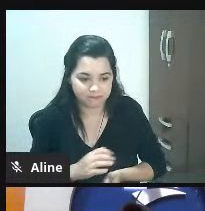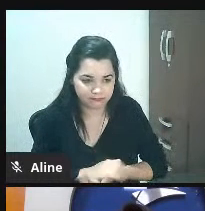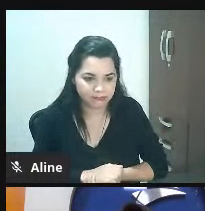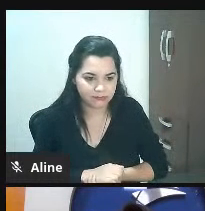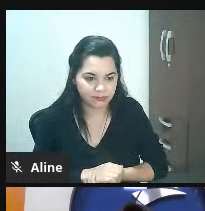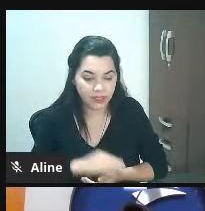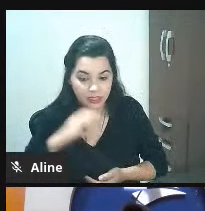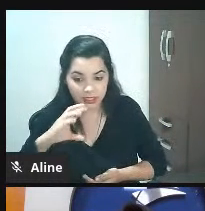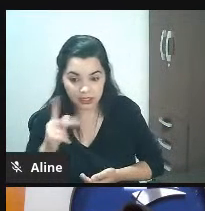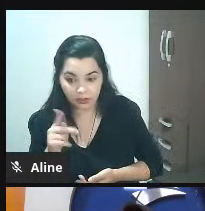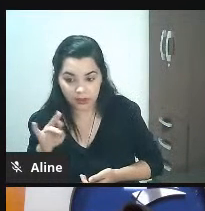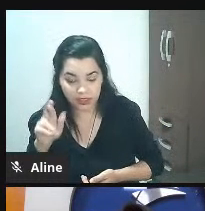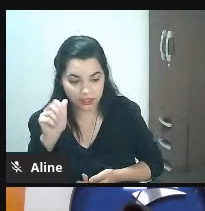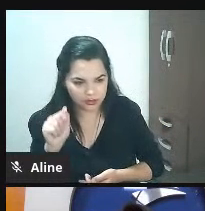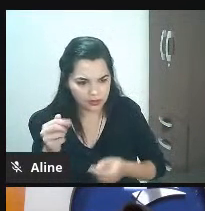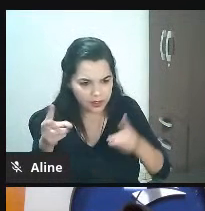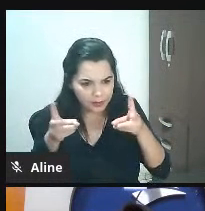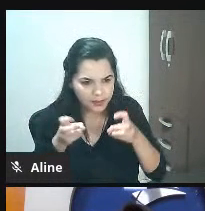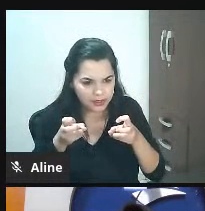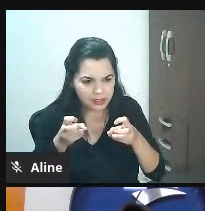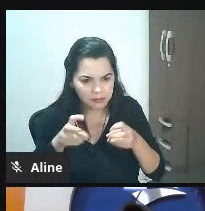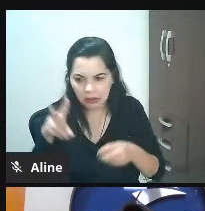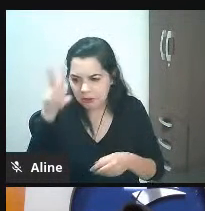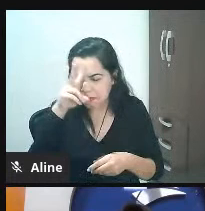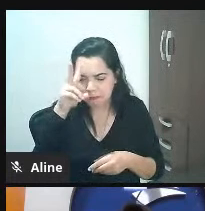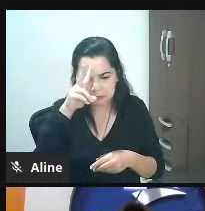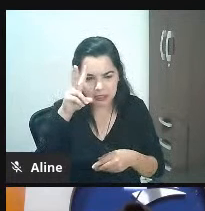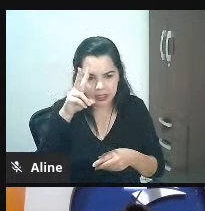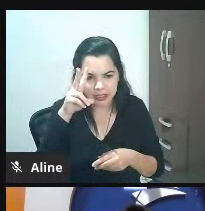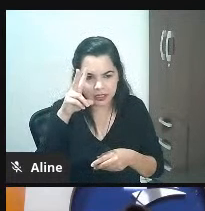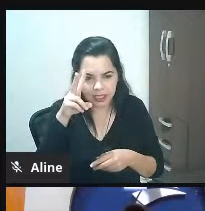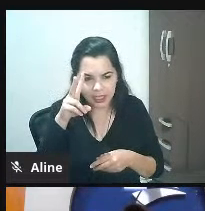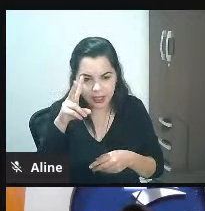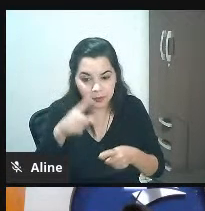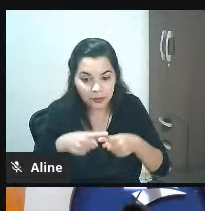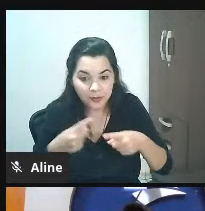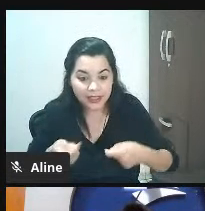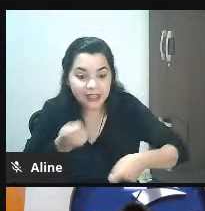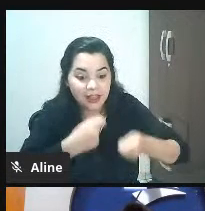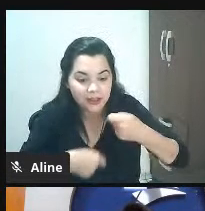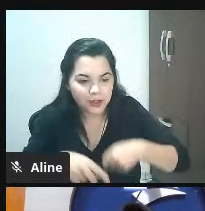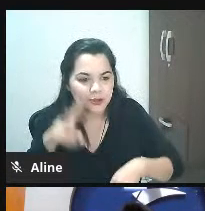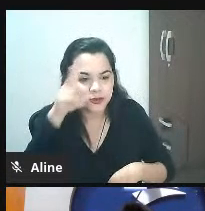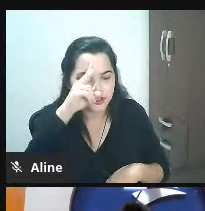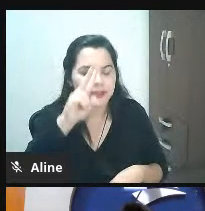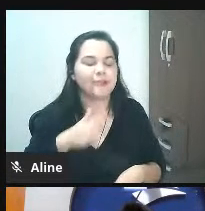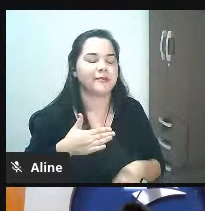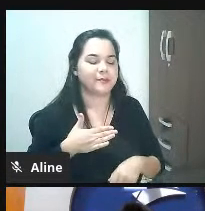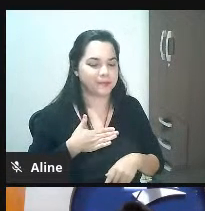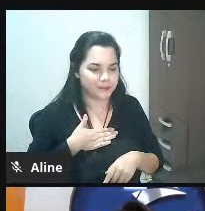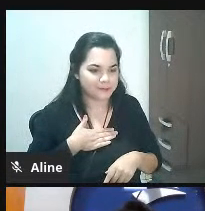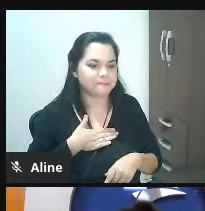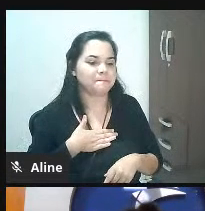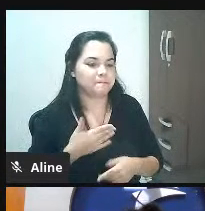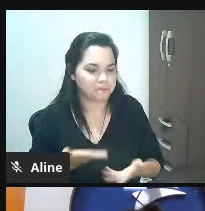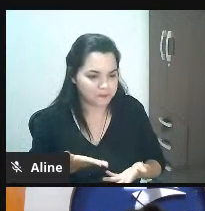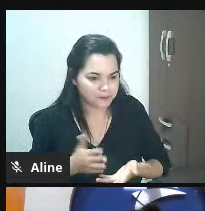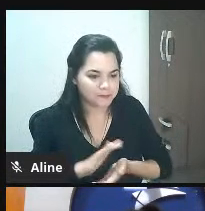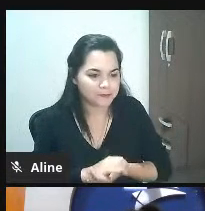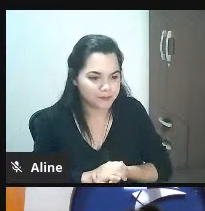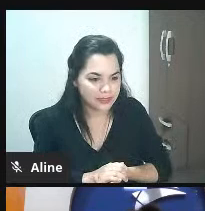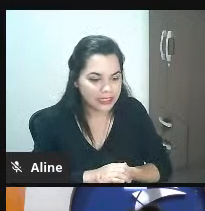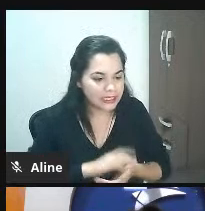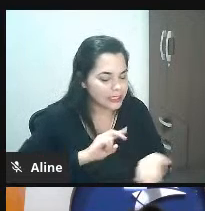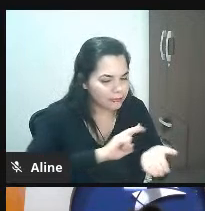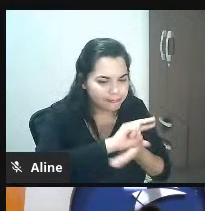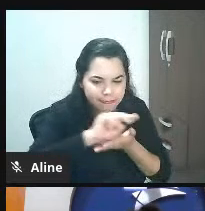percebe o seguinte nossa eu nem lembro que eles estão existindo e eles lembram que eu existo percebe nesse mar de loja